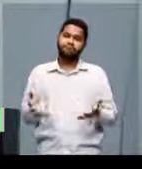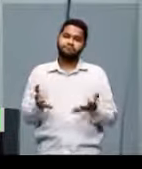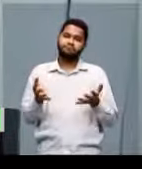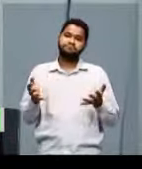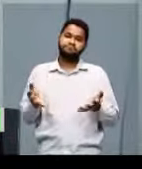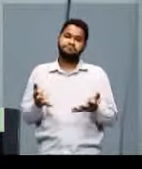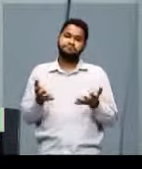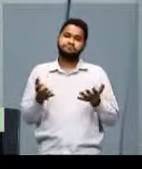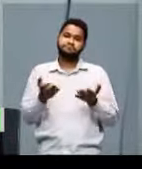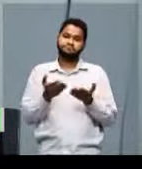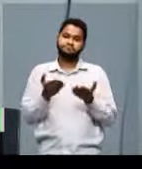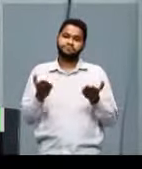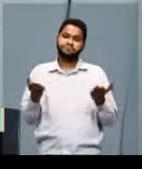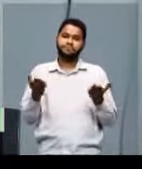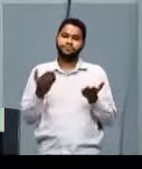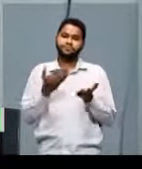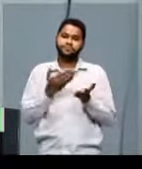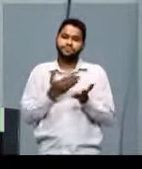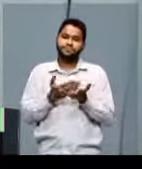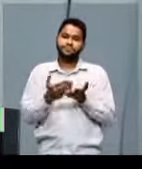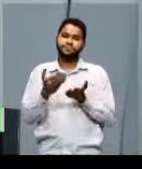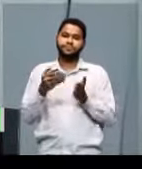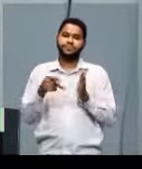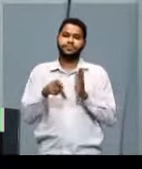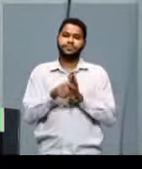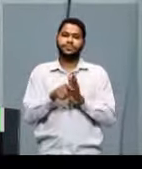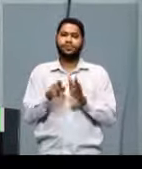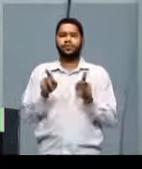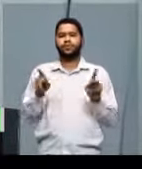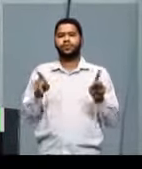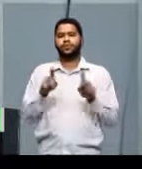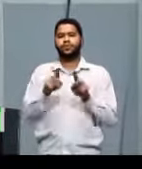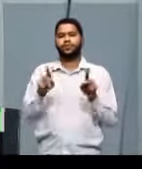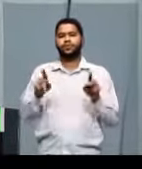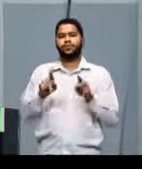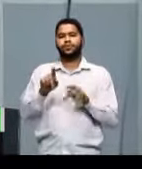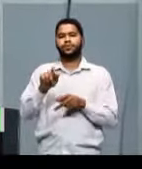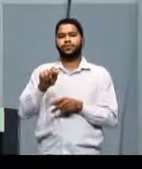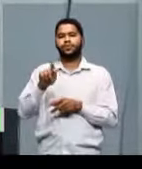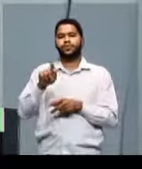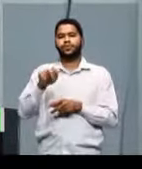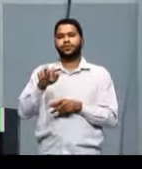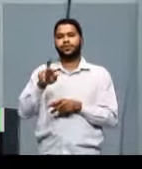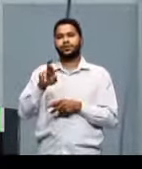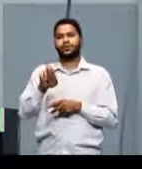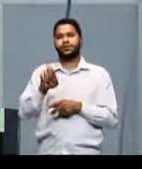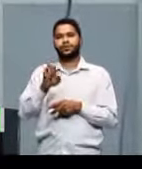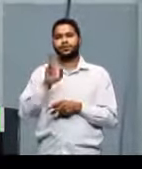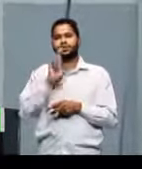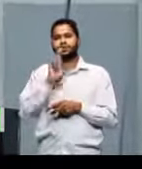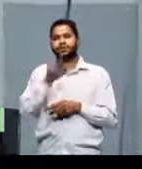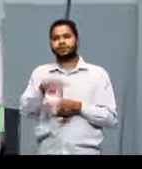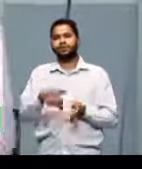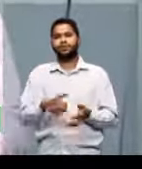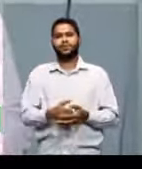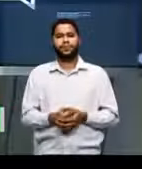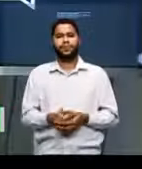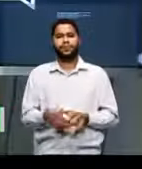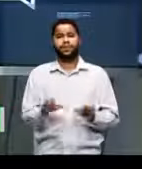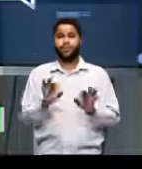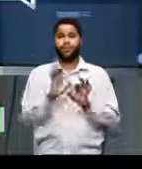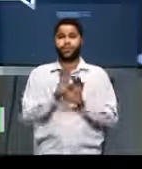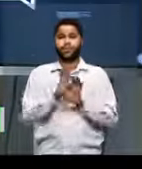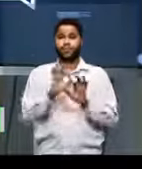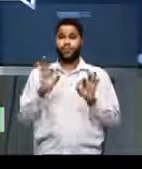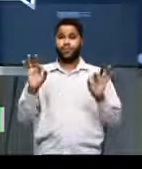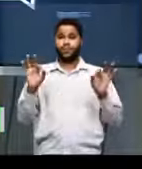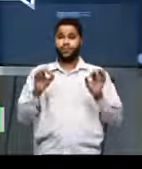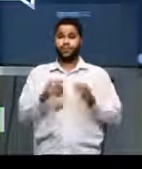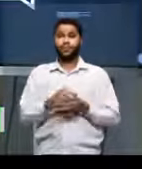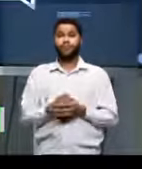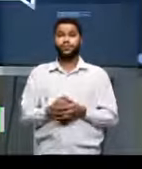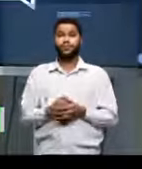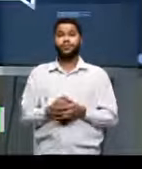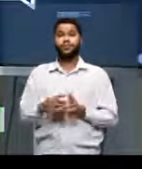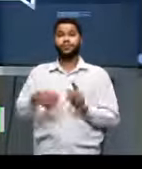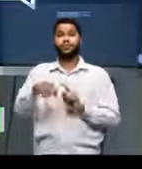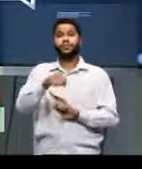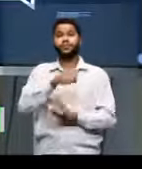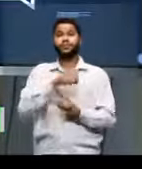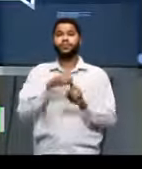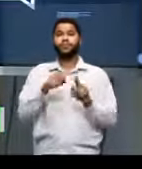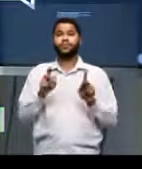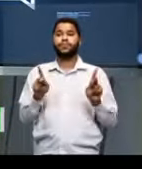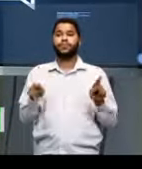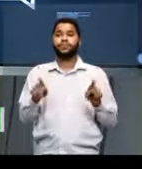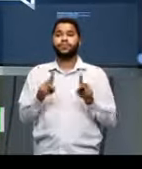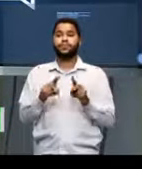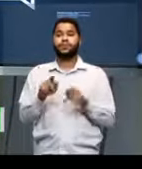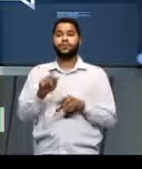a partir da questão que o professor Marino respondeu anteriormente. Ótimo! E em sociologia,